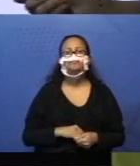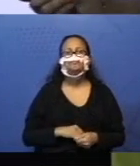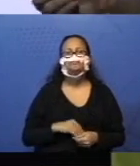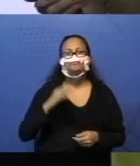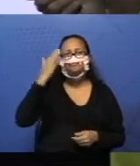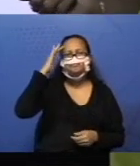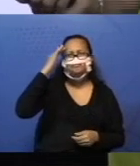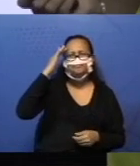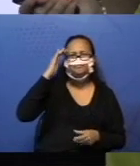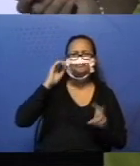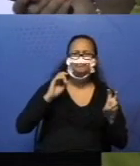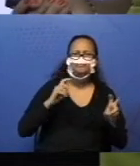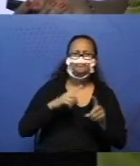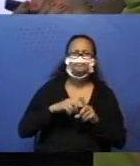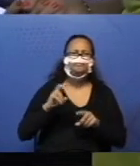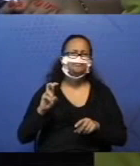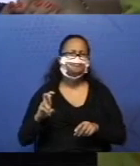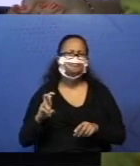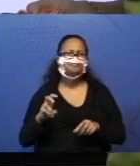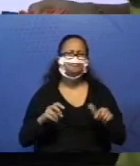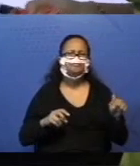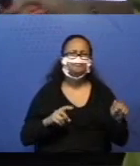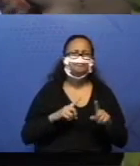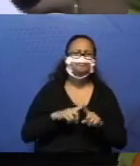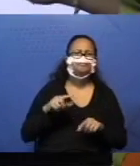Cinco mais cinco. Sete mais sete, né?